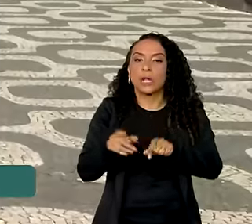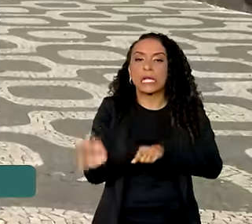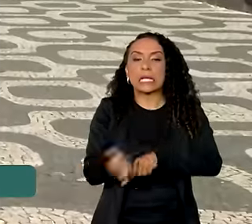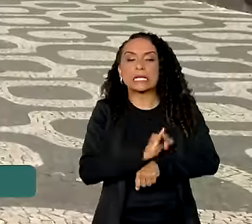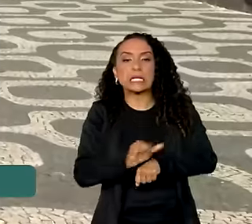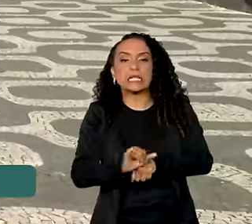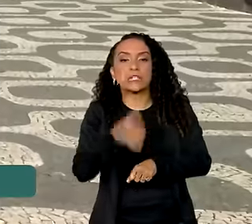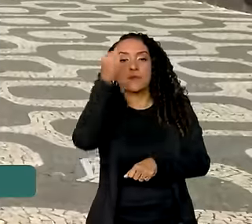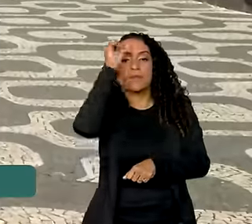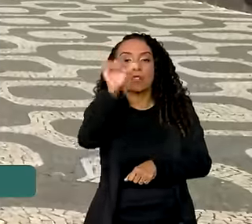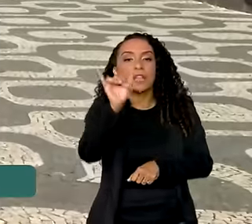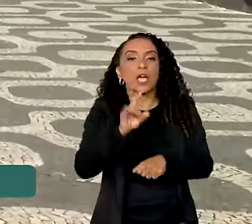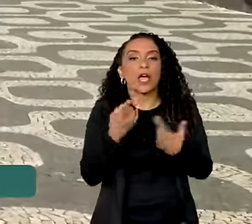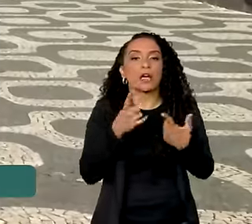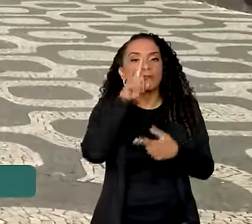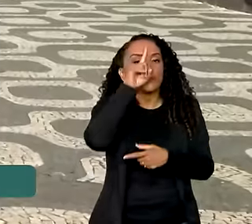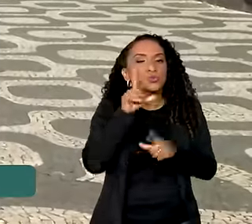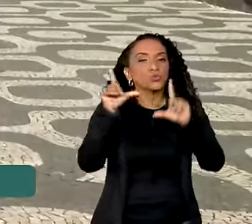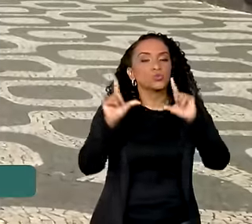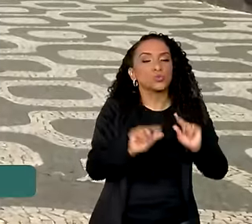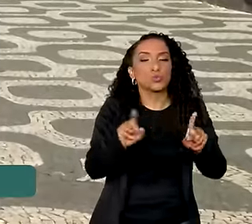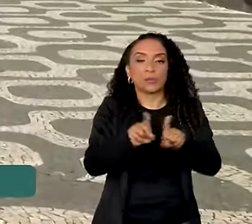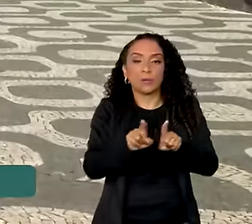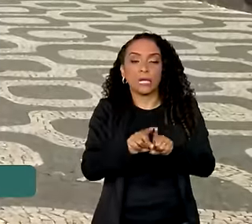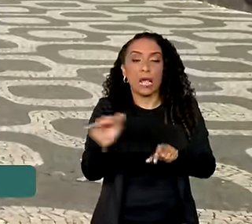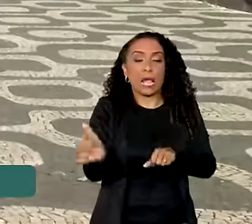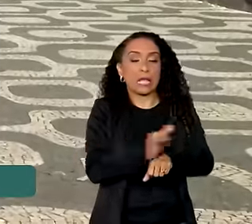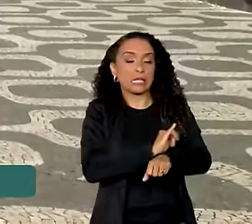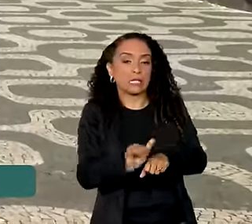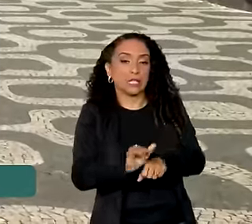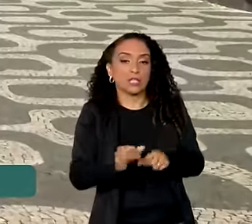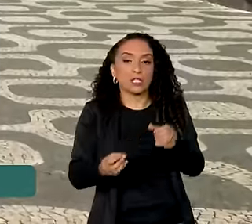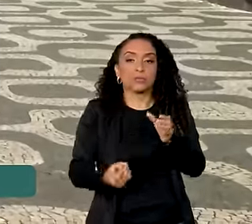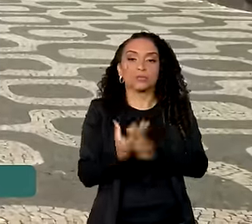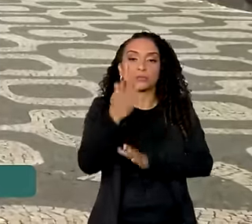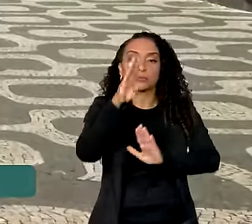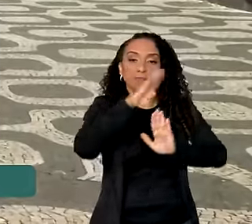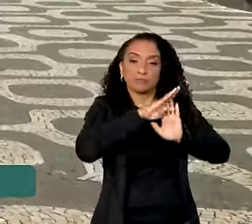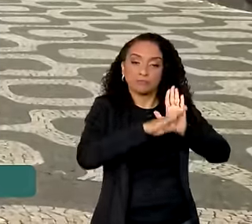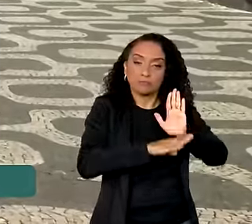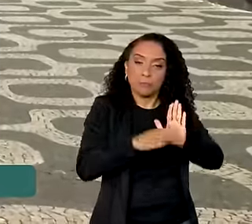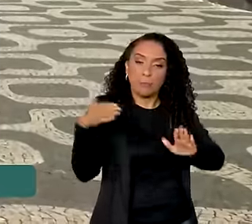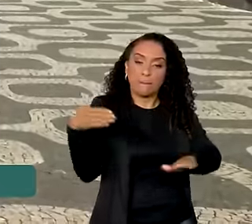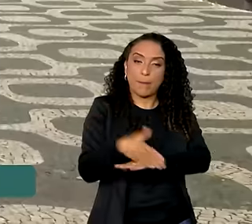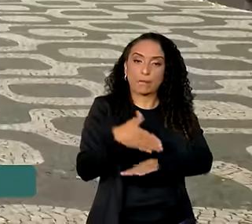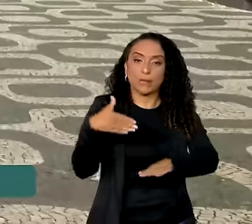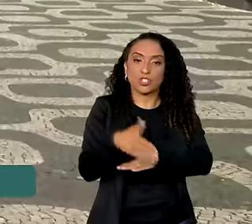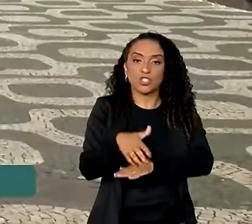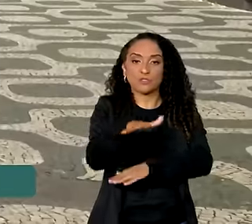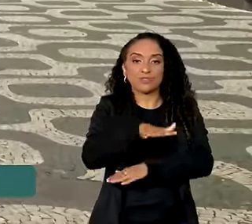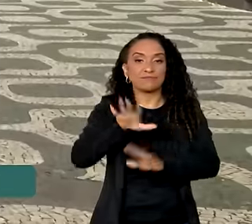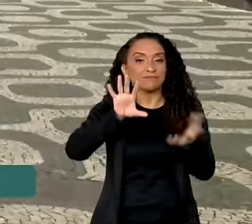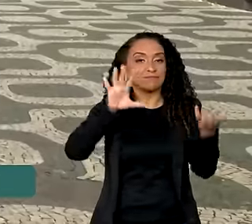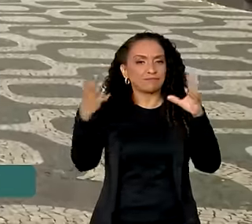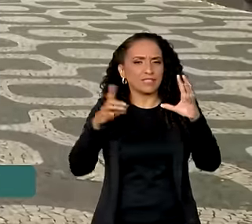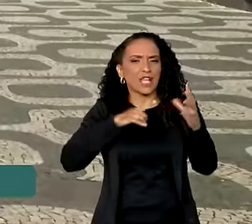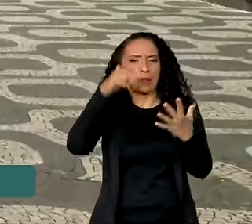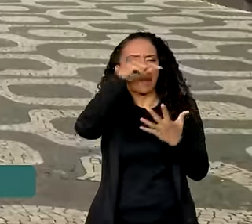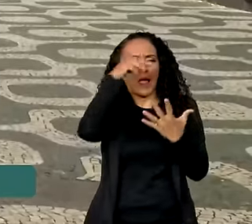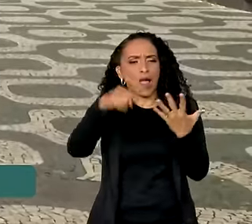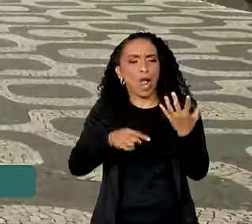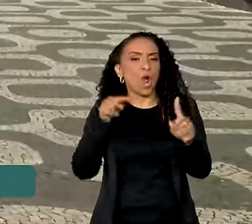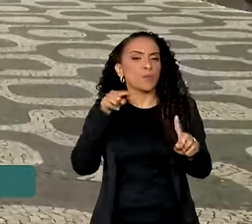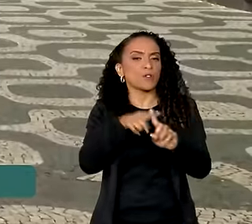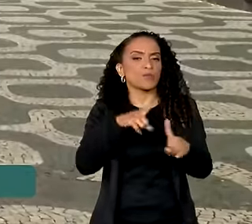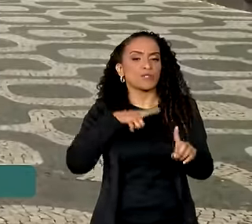conter e mitigar os riscos. A estratégia de se construir um plano participativo do clima tem vários objetivos.